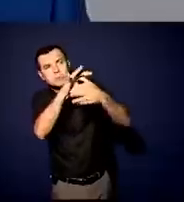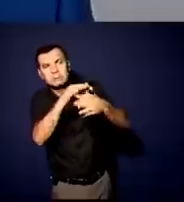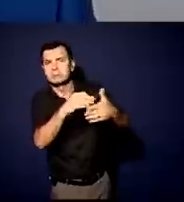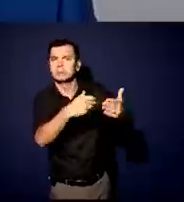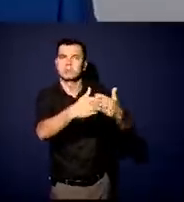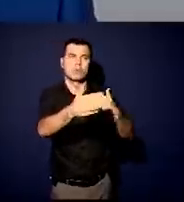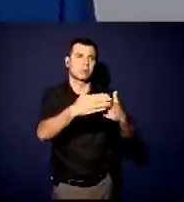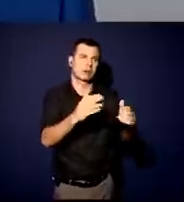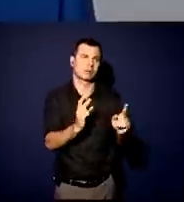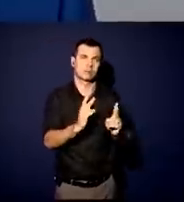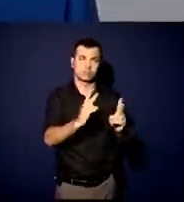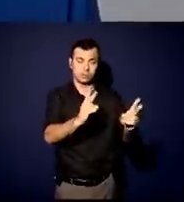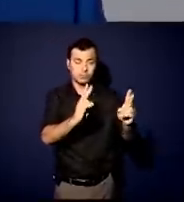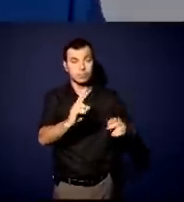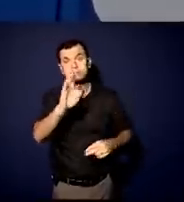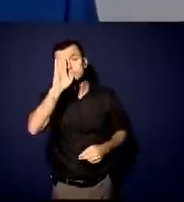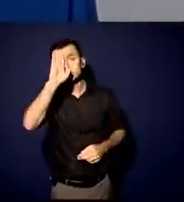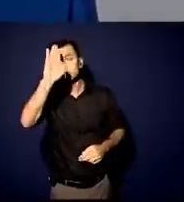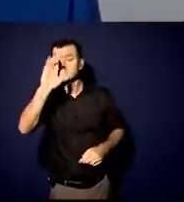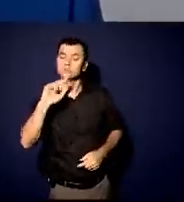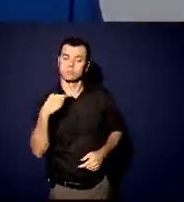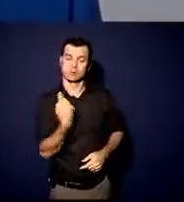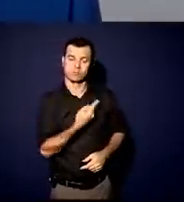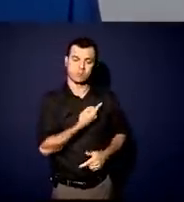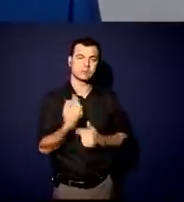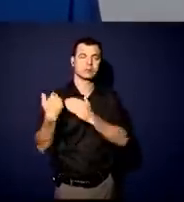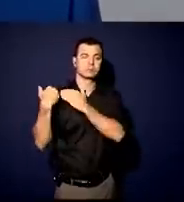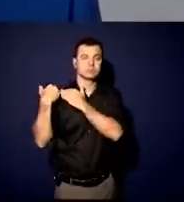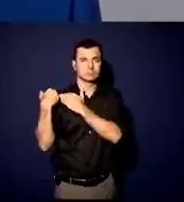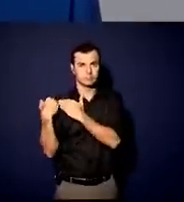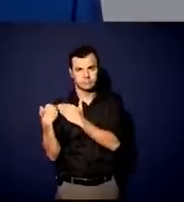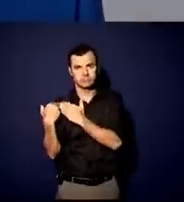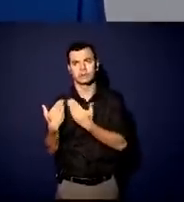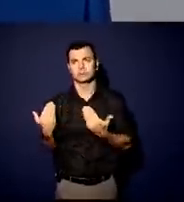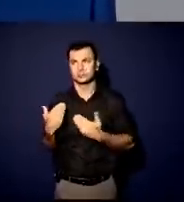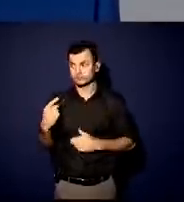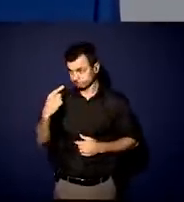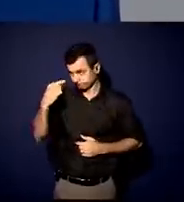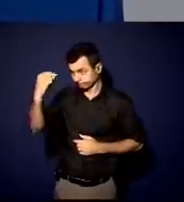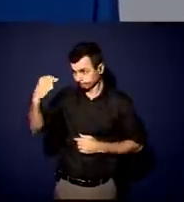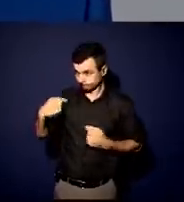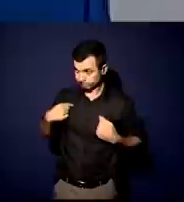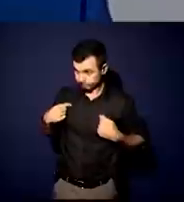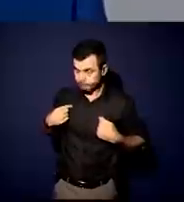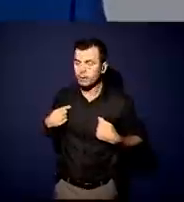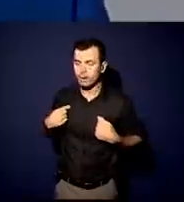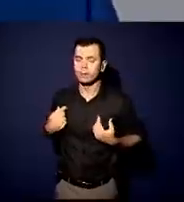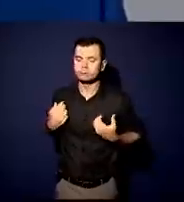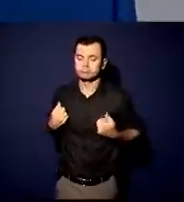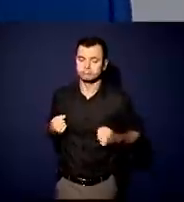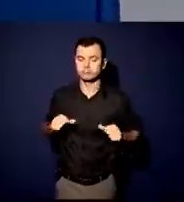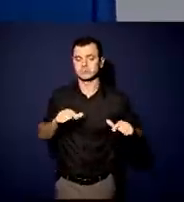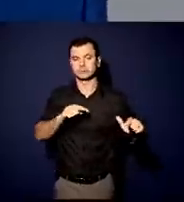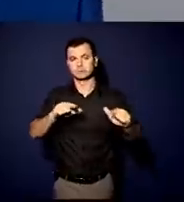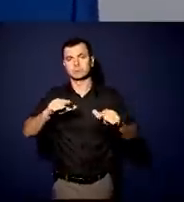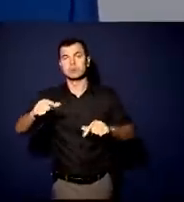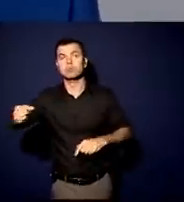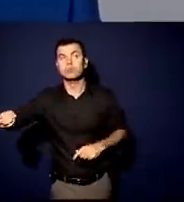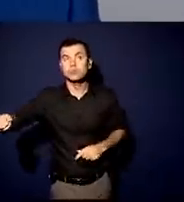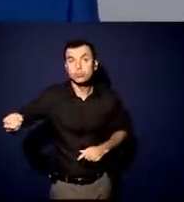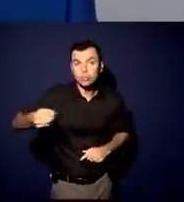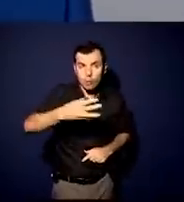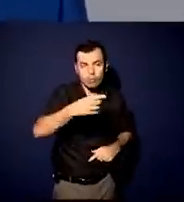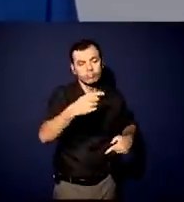E aí cabe a nós fazer o melhor papel nesta missão que está sendo atribuída e eu entendo que há sim uma nova geração se